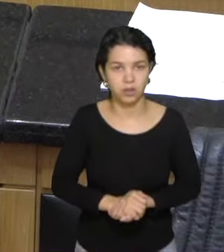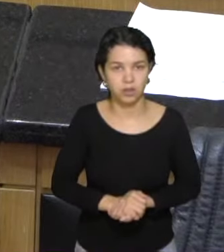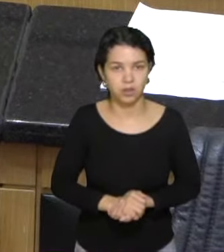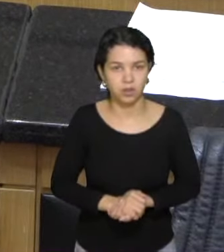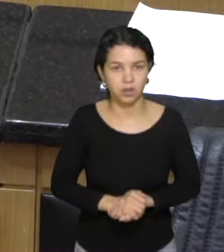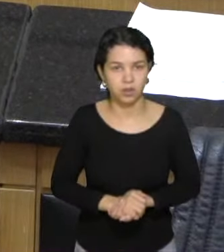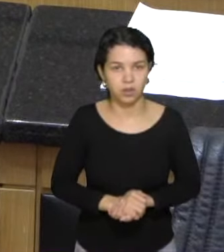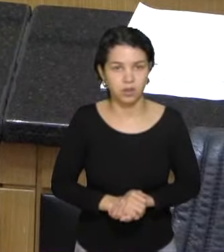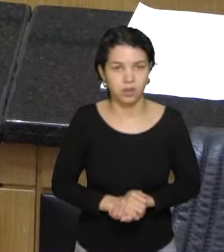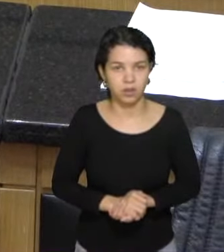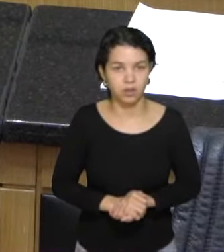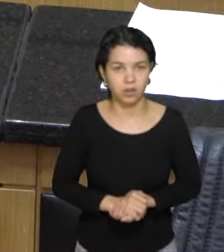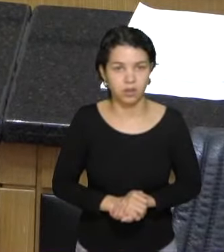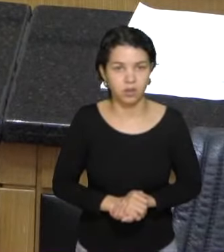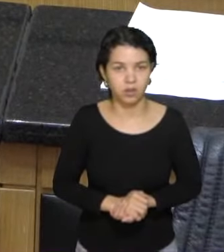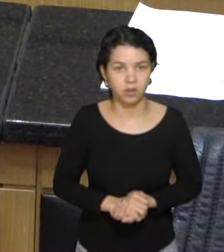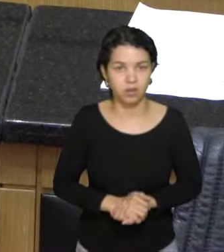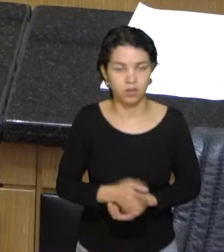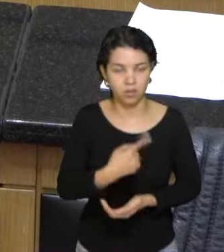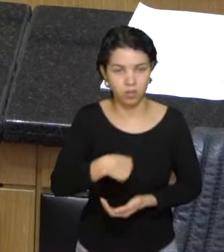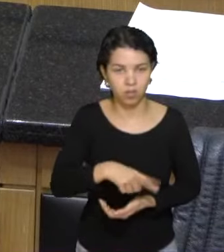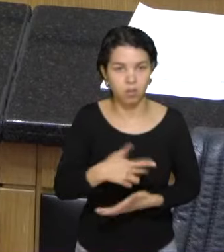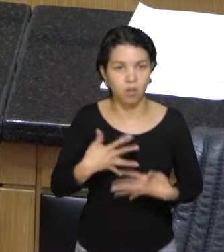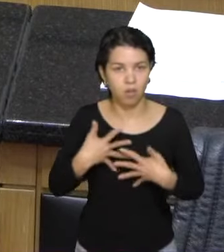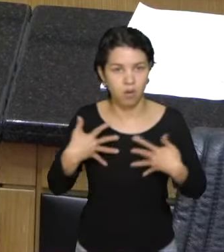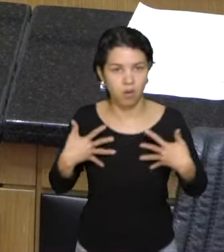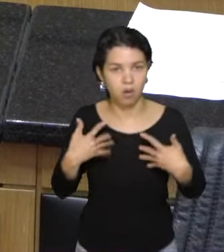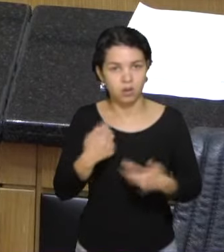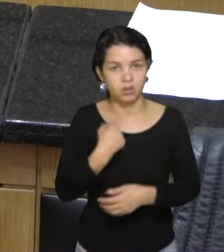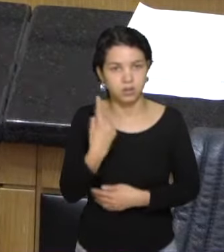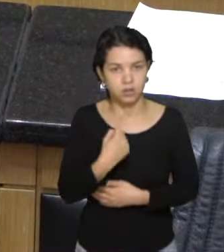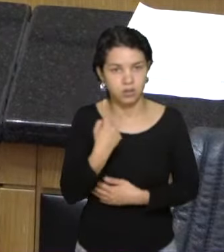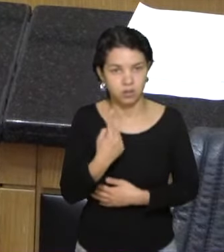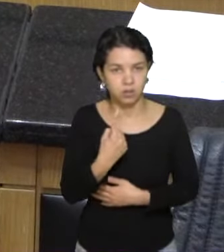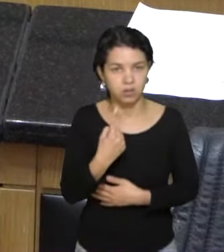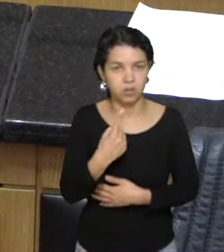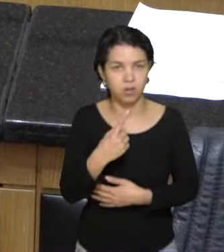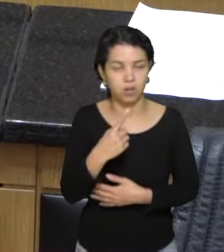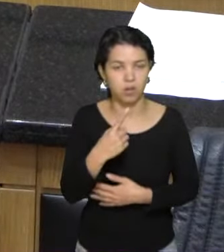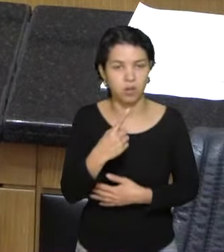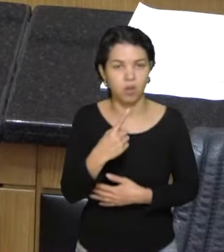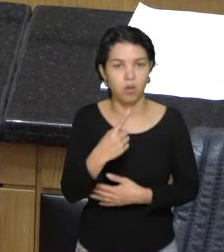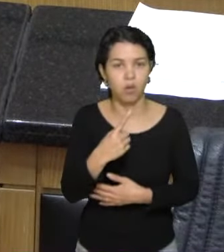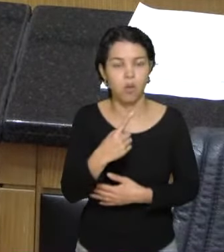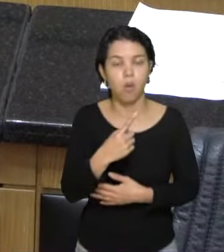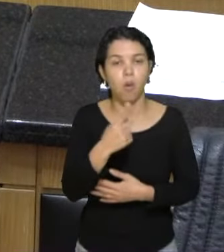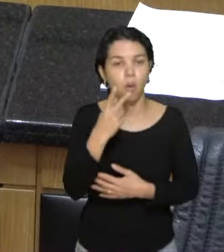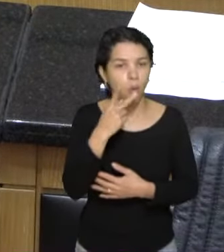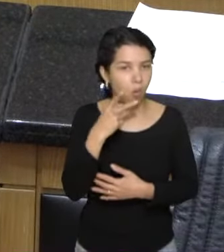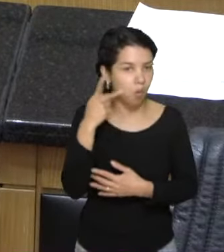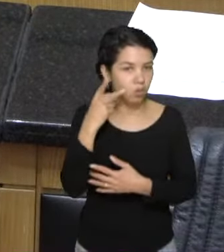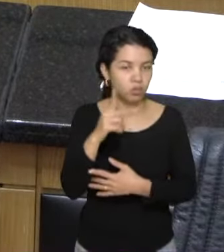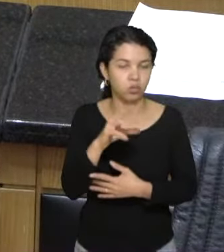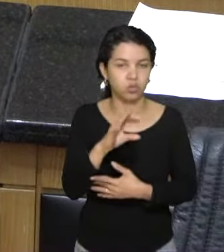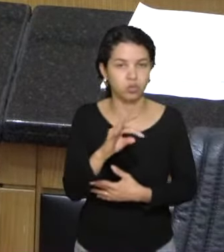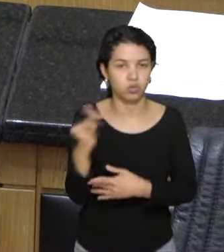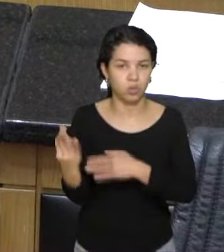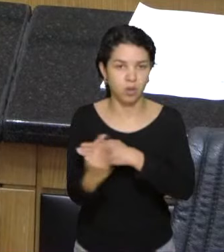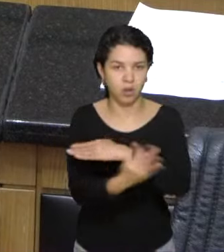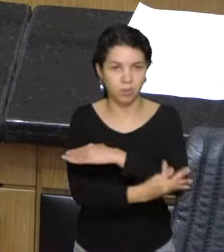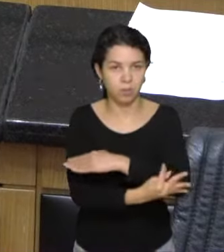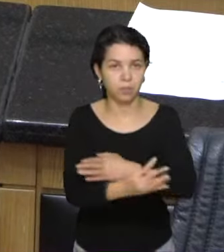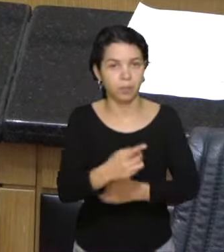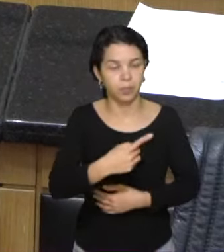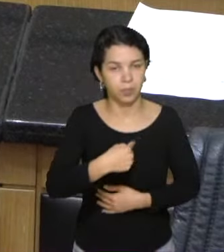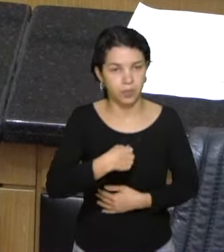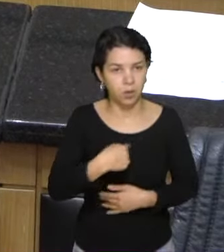que nos dá a honra, nosso deputado Colasso, de Tubarão. Mais uma vez, eu preciso trazer